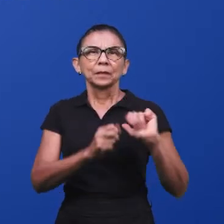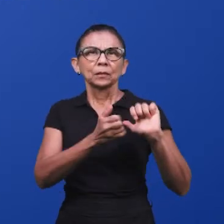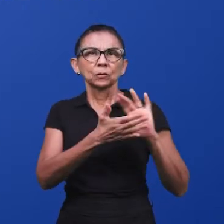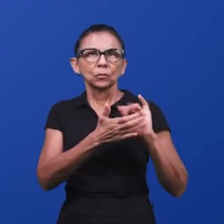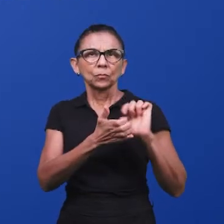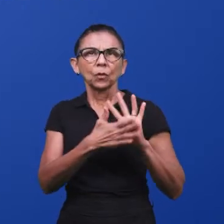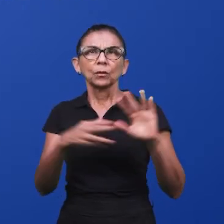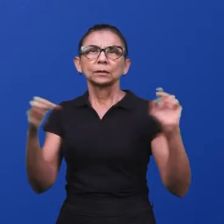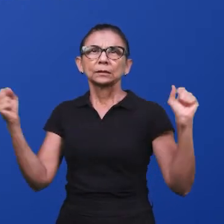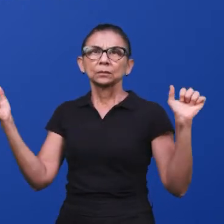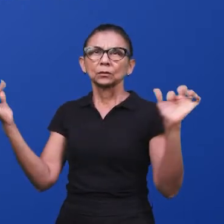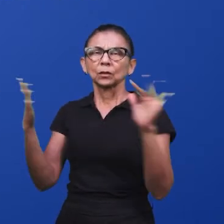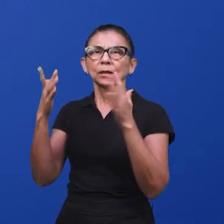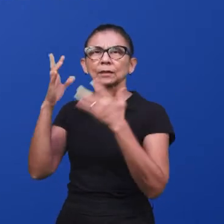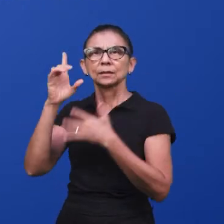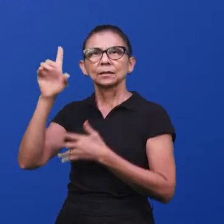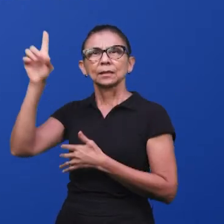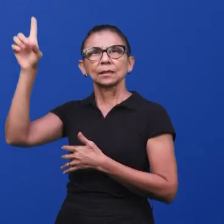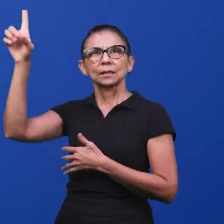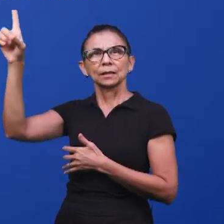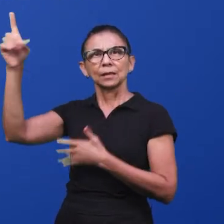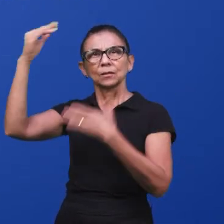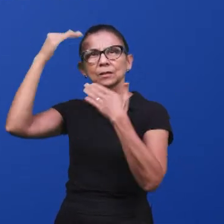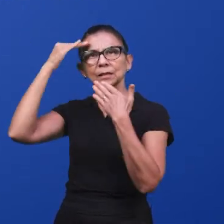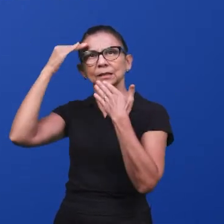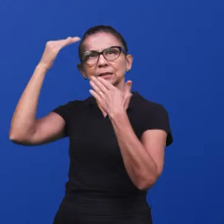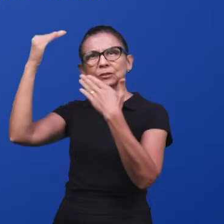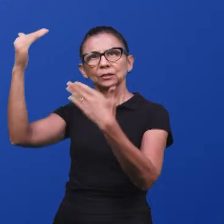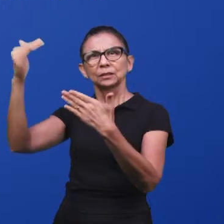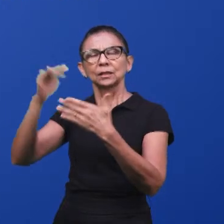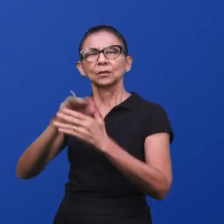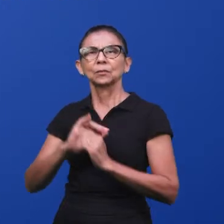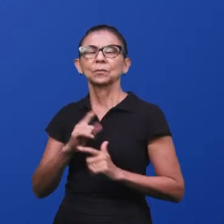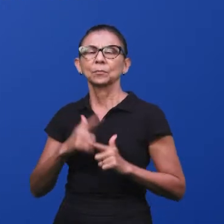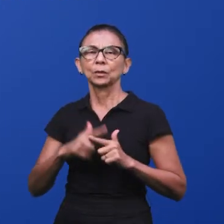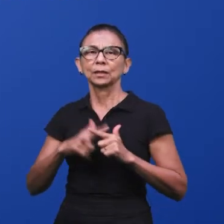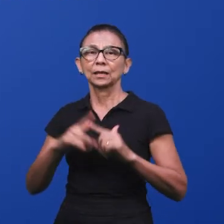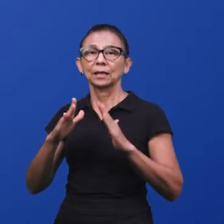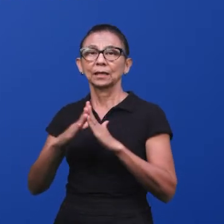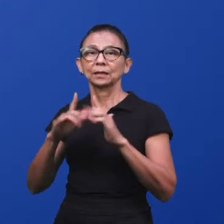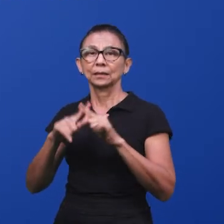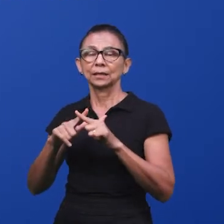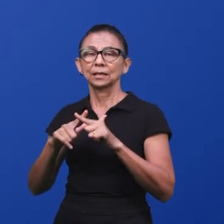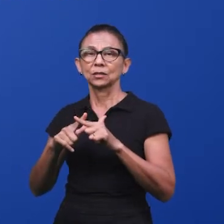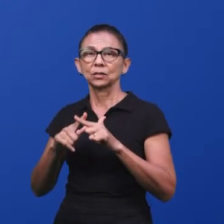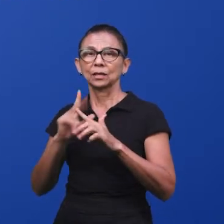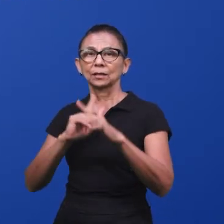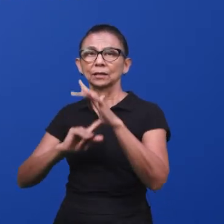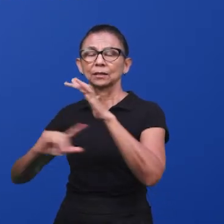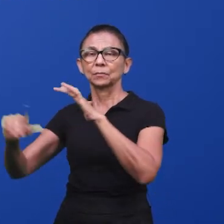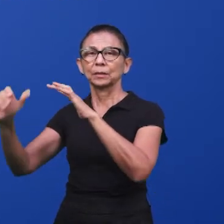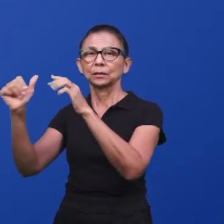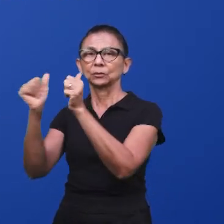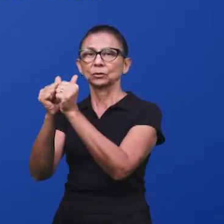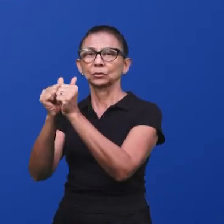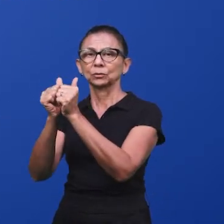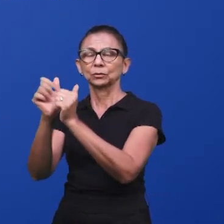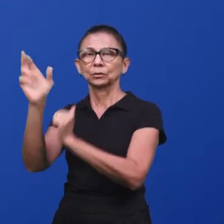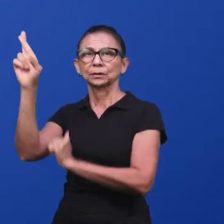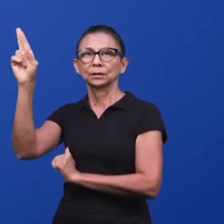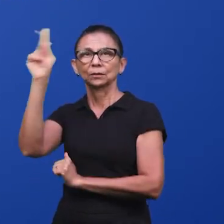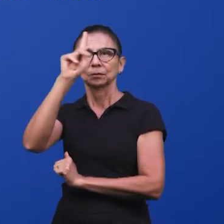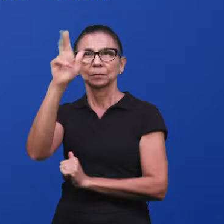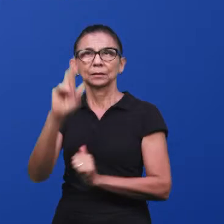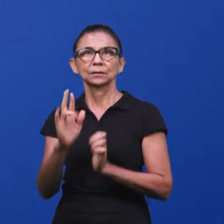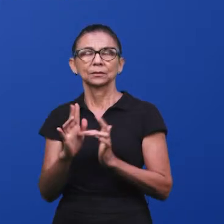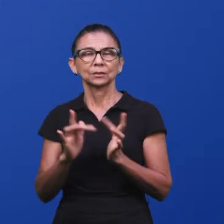e toda a gratitudine de uma chiesa que habitará com o Senhor Jesus por sempre. Amém. Pátio do Senhor Jesus. Pátio